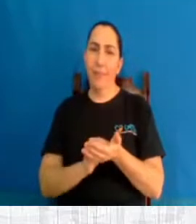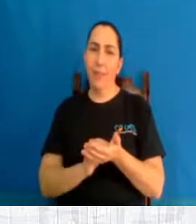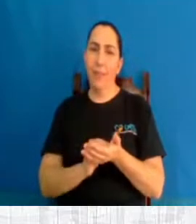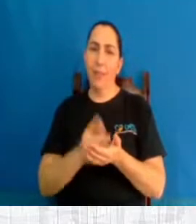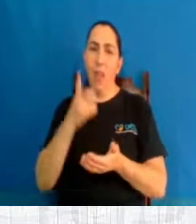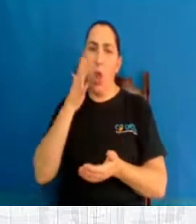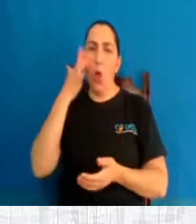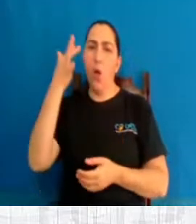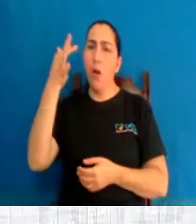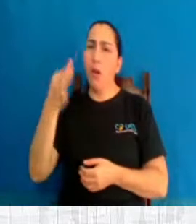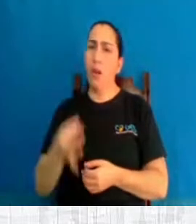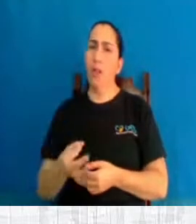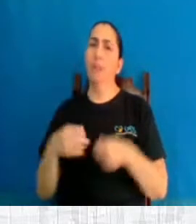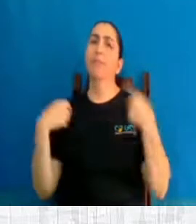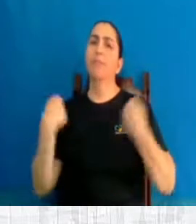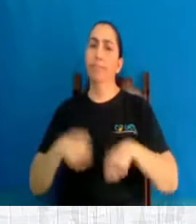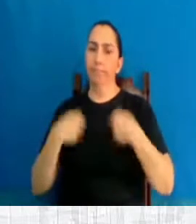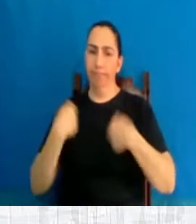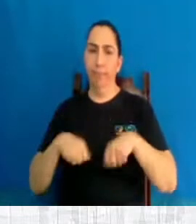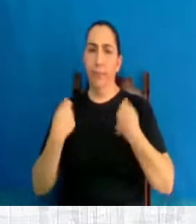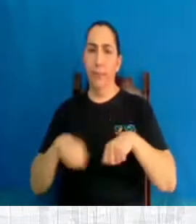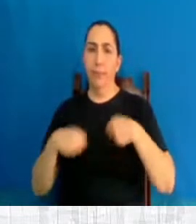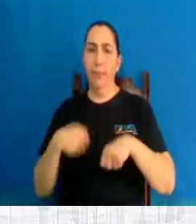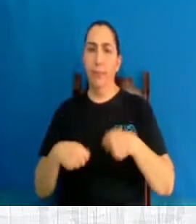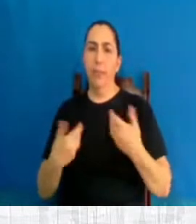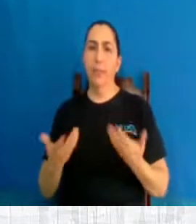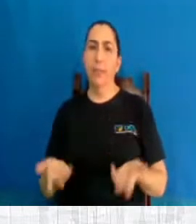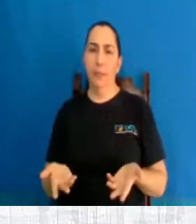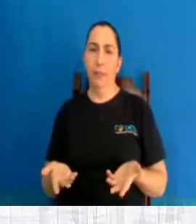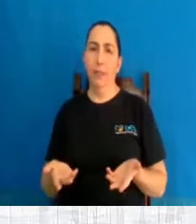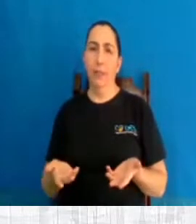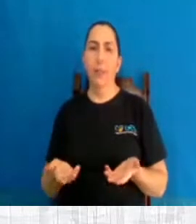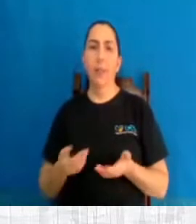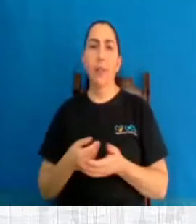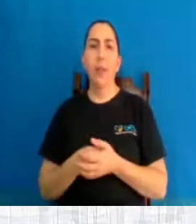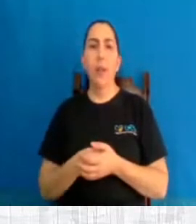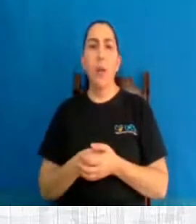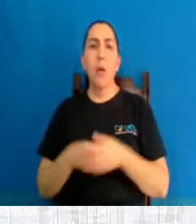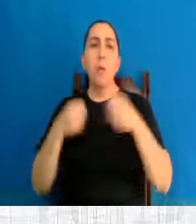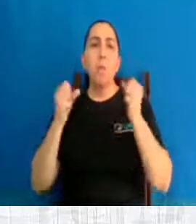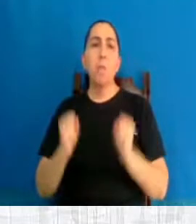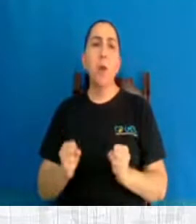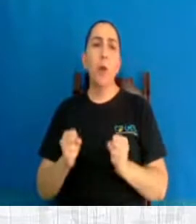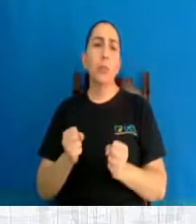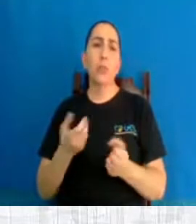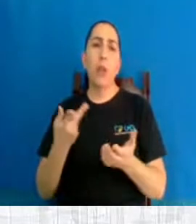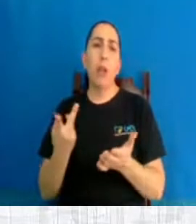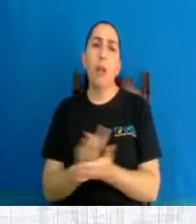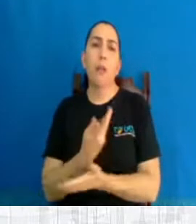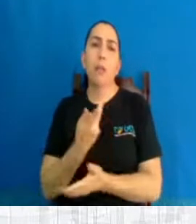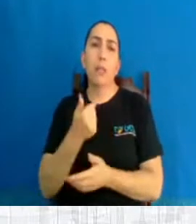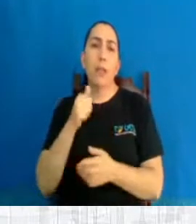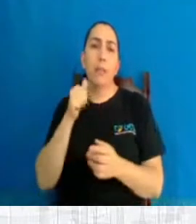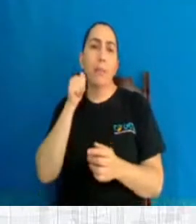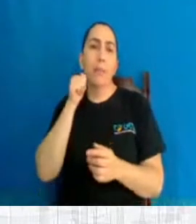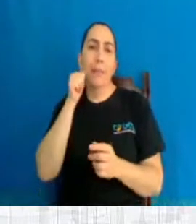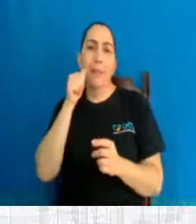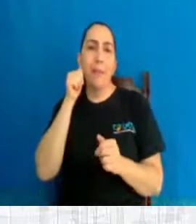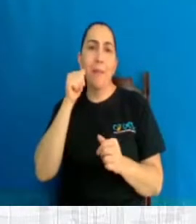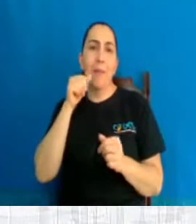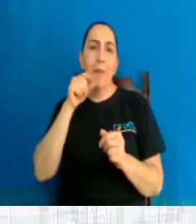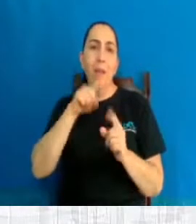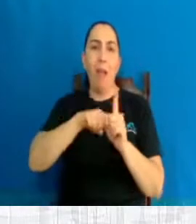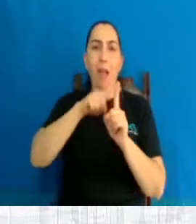Mido 15. Ah, meu corpo tem as regras. O DNA do bebê é diferente. Tanto que pode até existir inseminação de pais diferentes, barriga de aluguel, aquela coisa